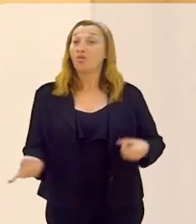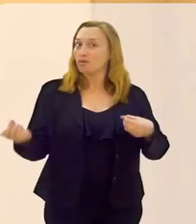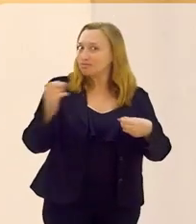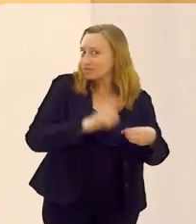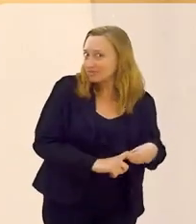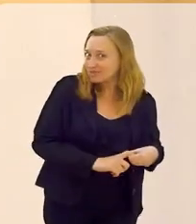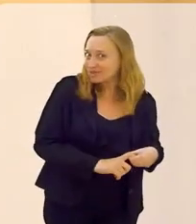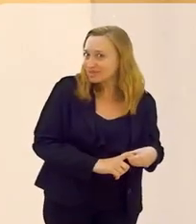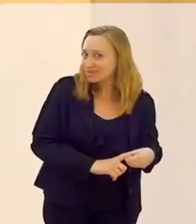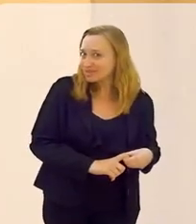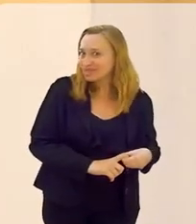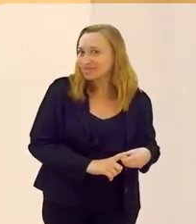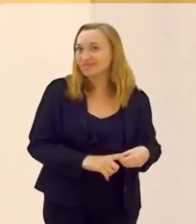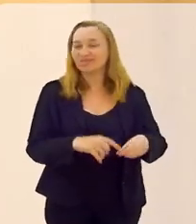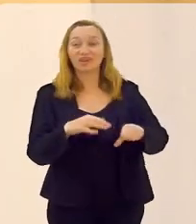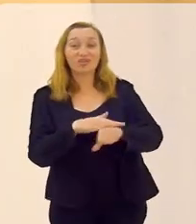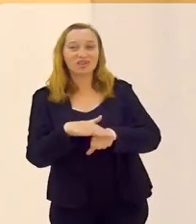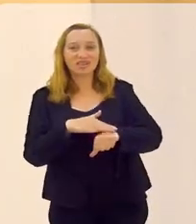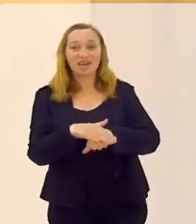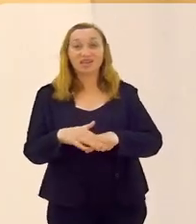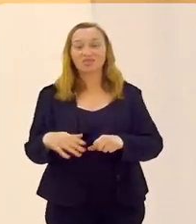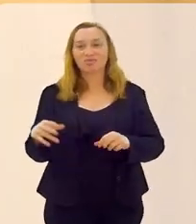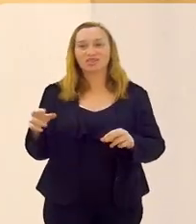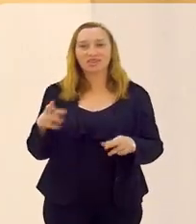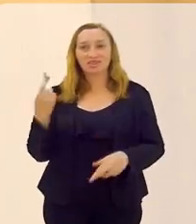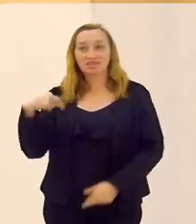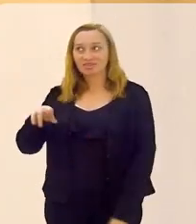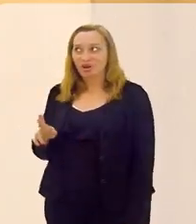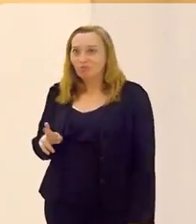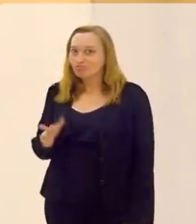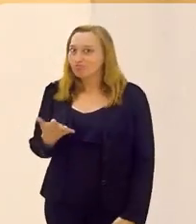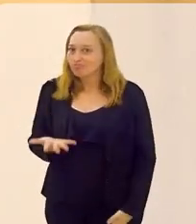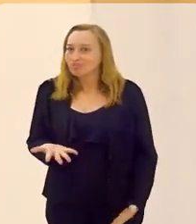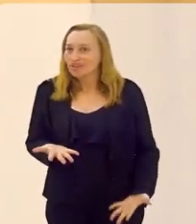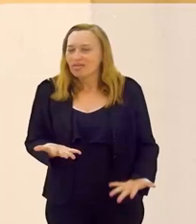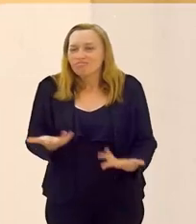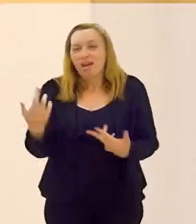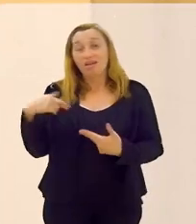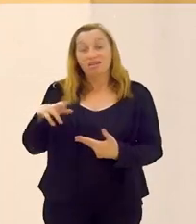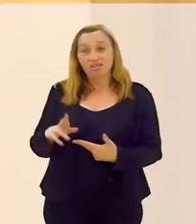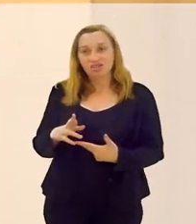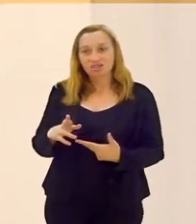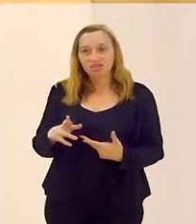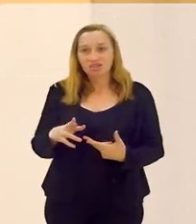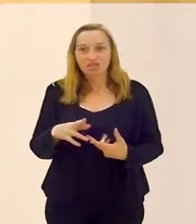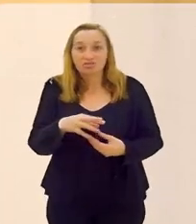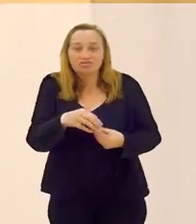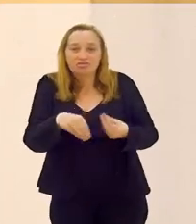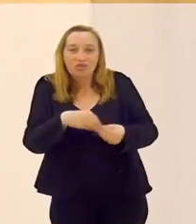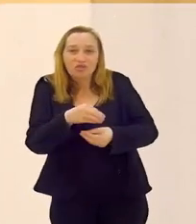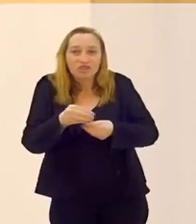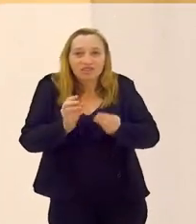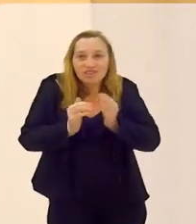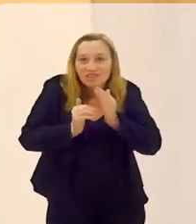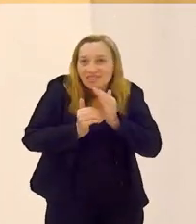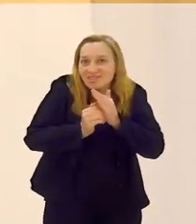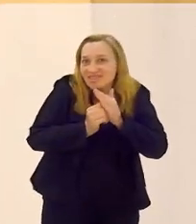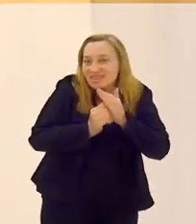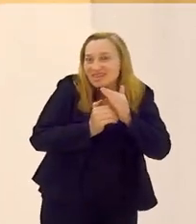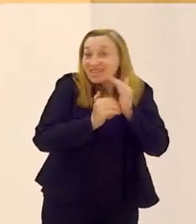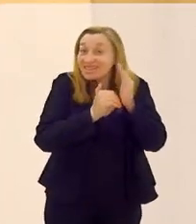Bem, voltamos para conversar sobre essa religião que, ao meu ver, é uma religião envolvida em mistérios,